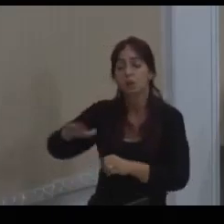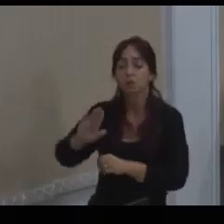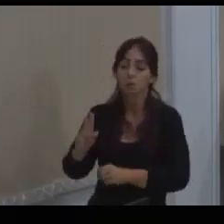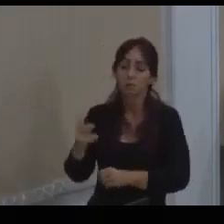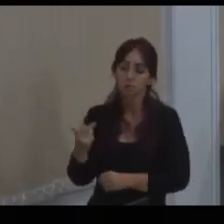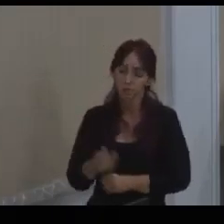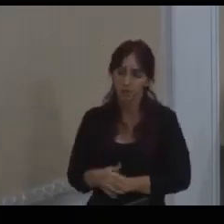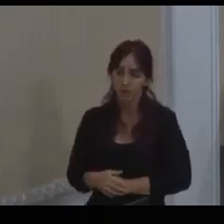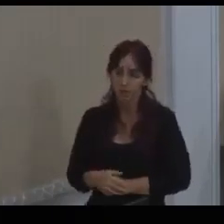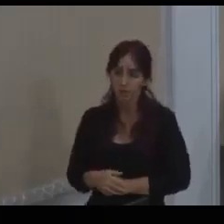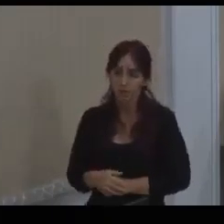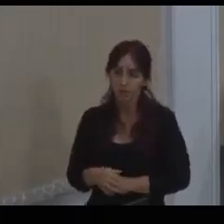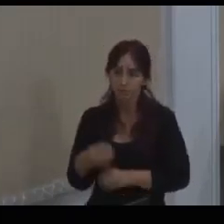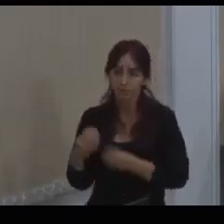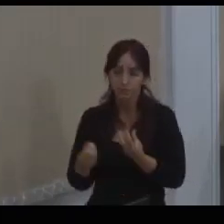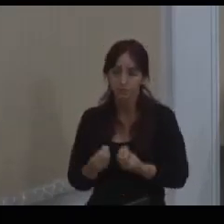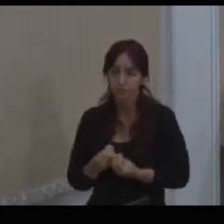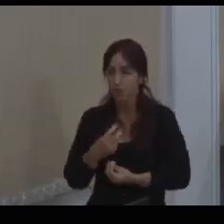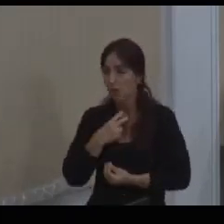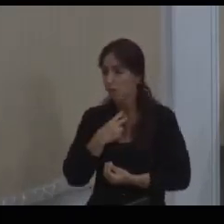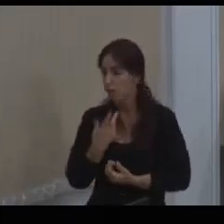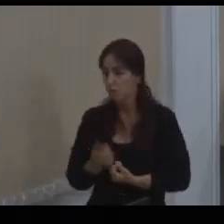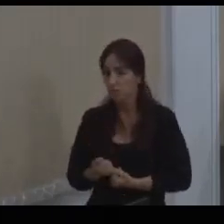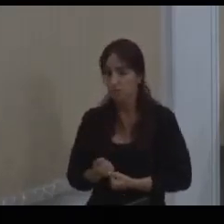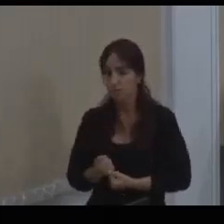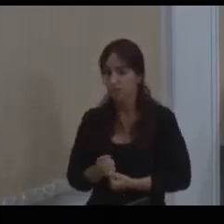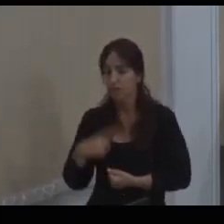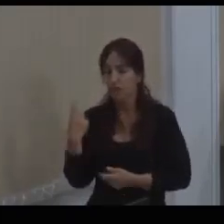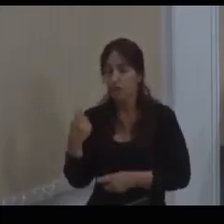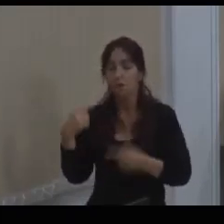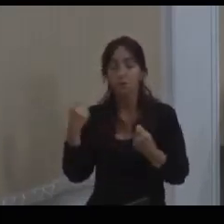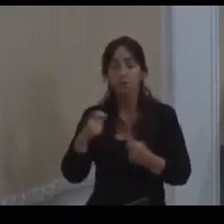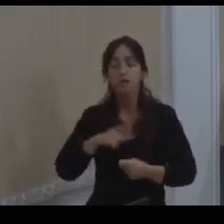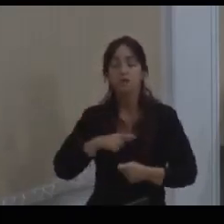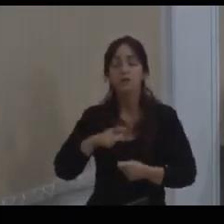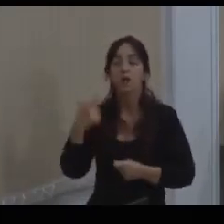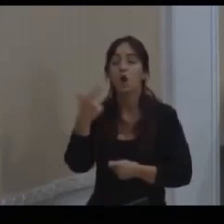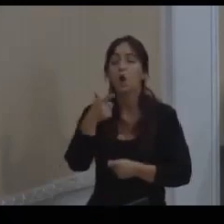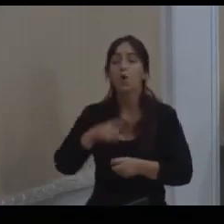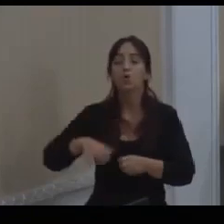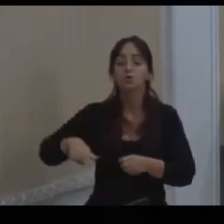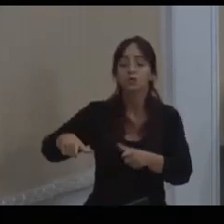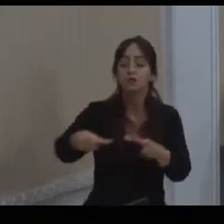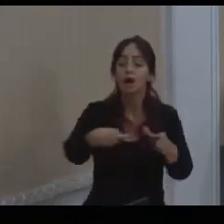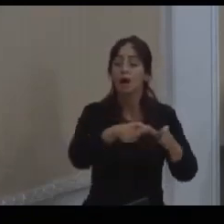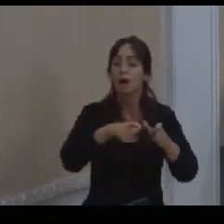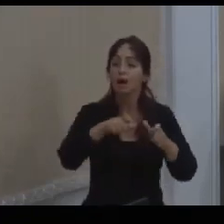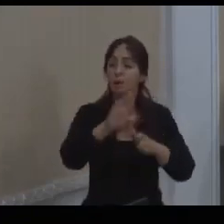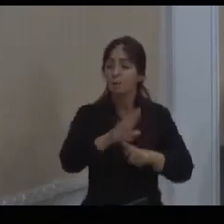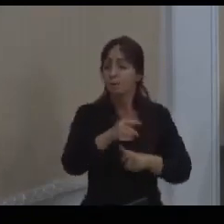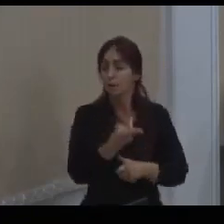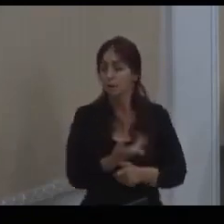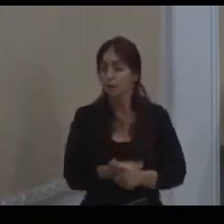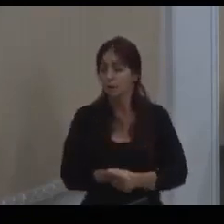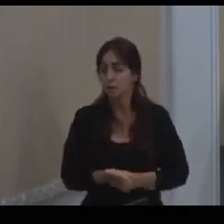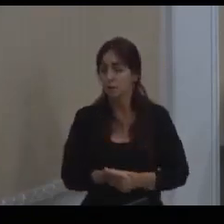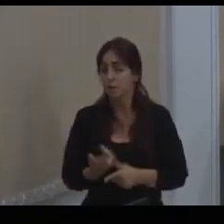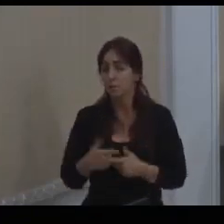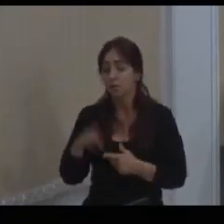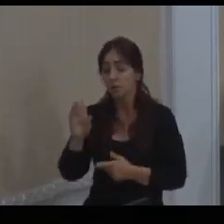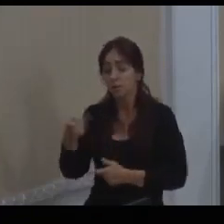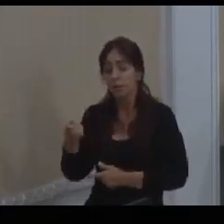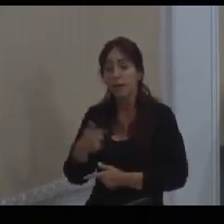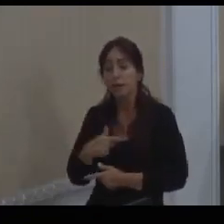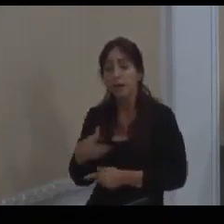fazer. Não dá para fazer. Nós precisamos ter outras áreas na cidade. Belo Horizonte praticamente está ocupada.